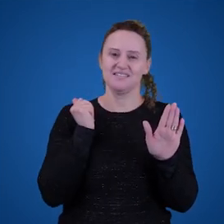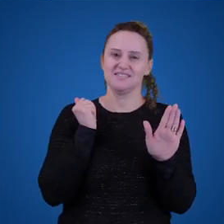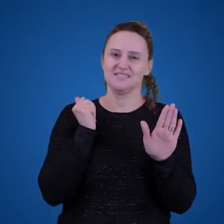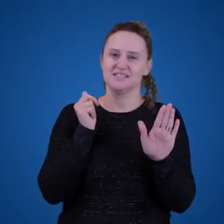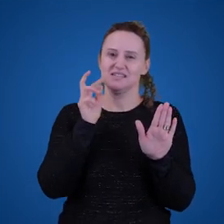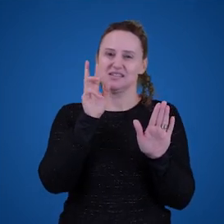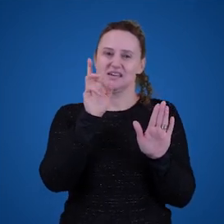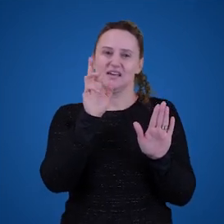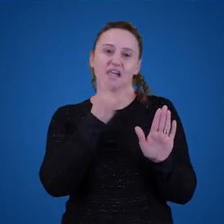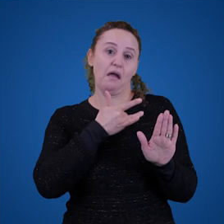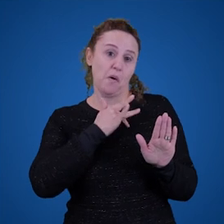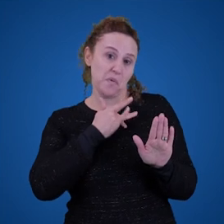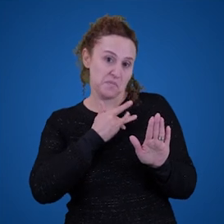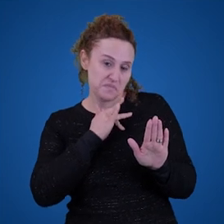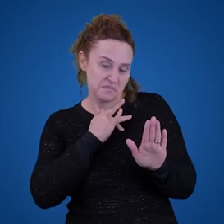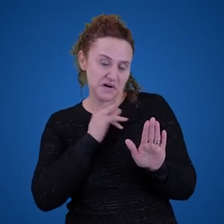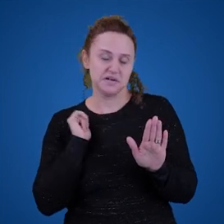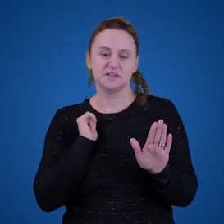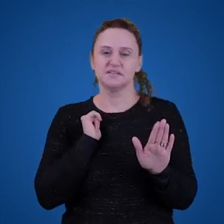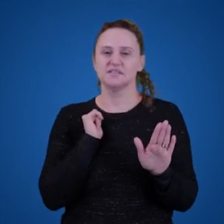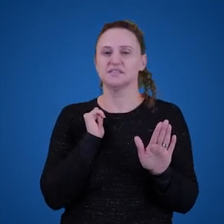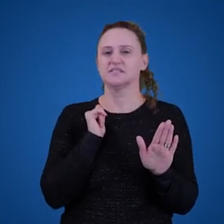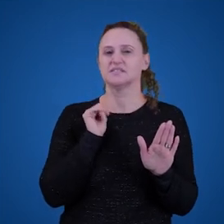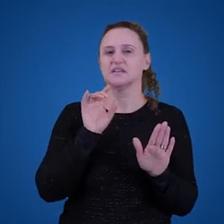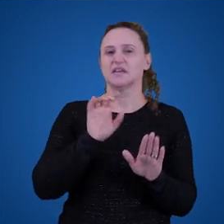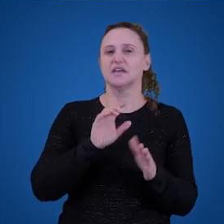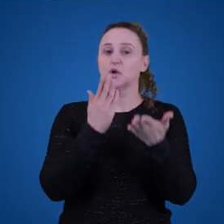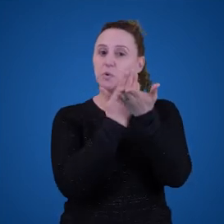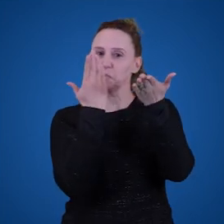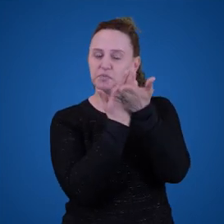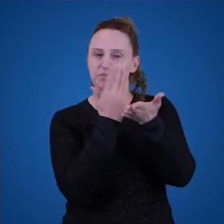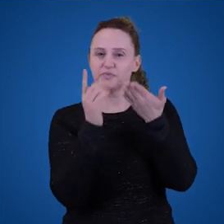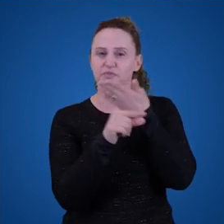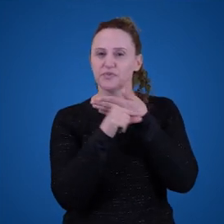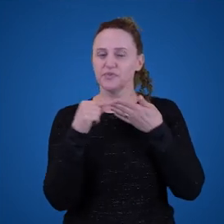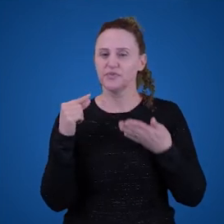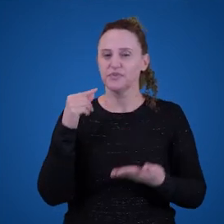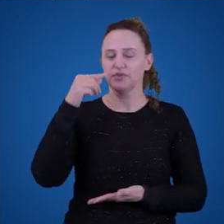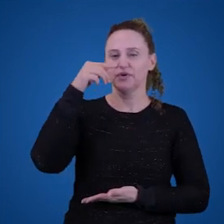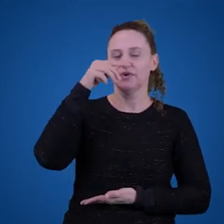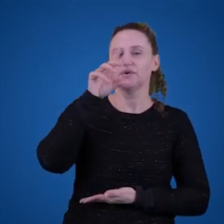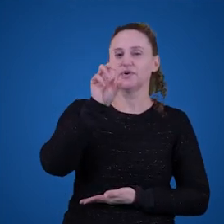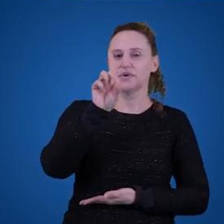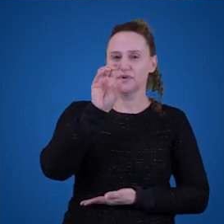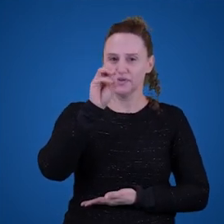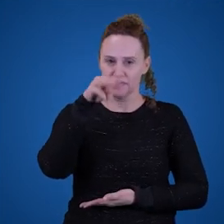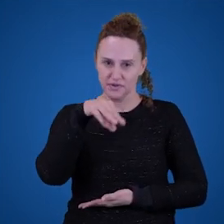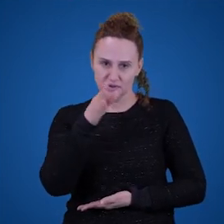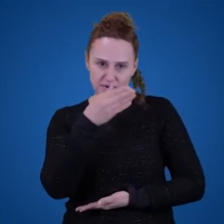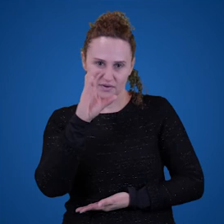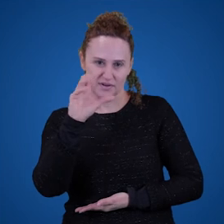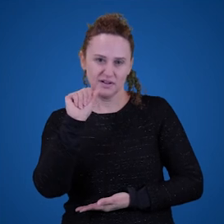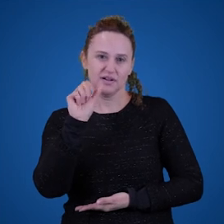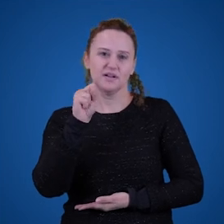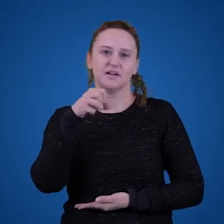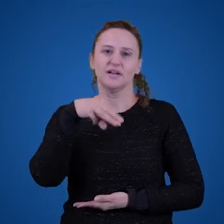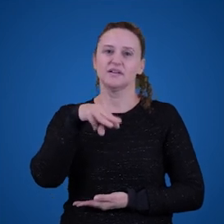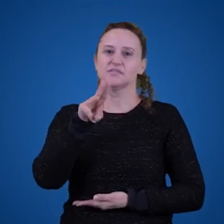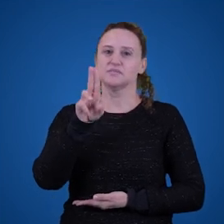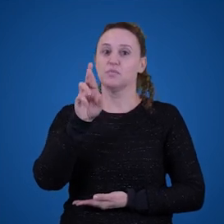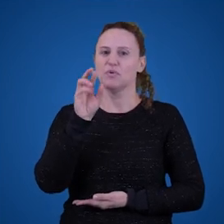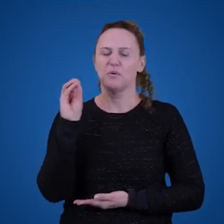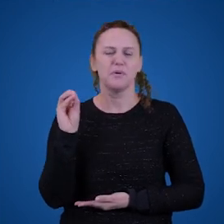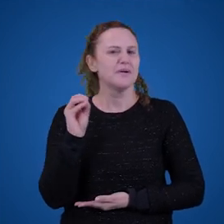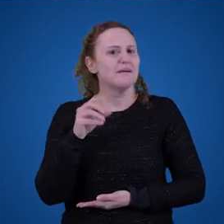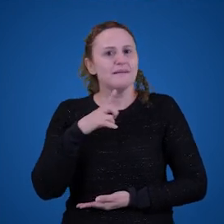Solidão, e por aí vai, tem muita metáfora, né? Tem elementos metafóricos dentro da linguagem